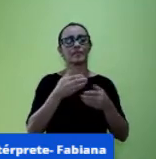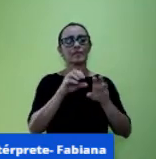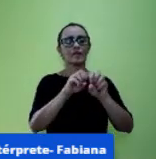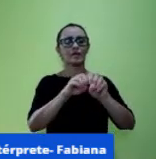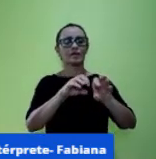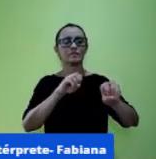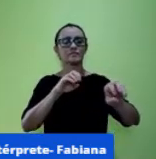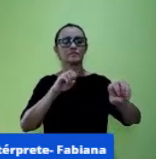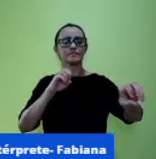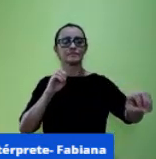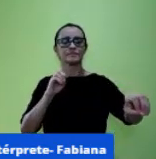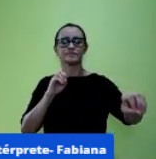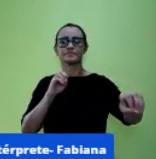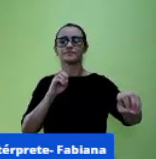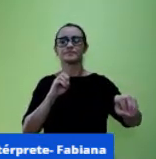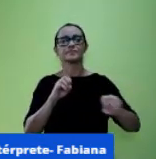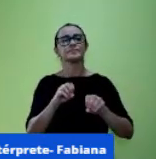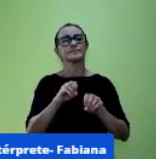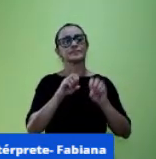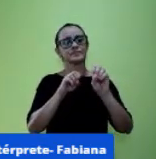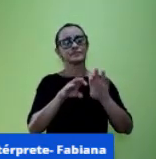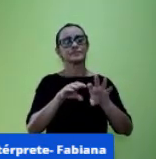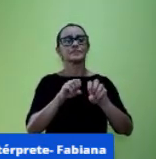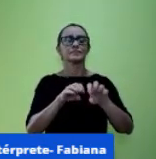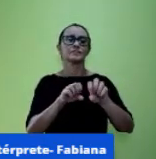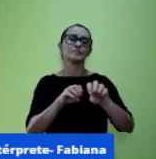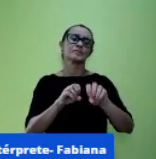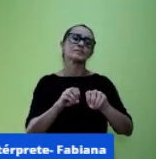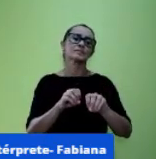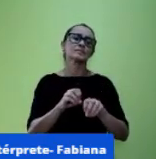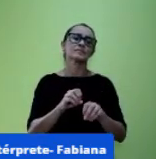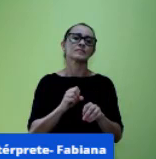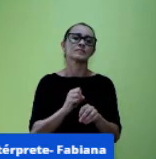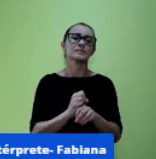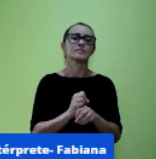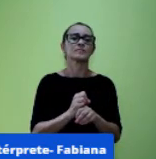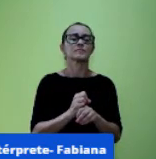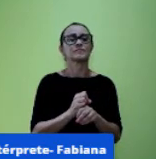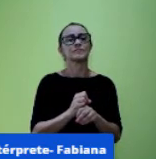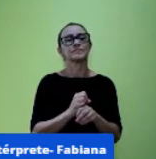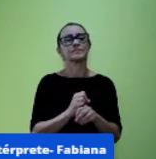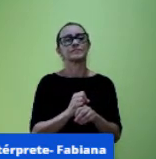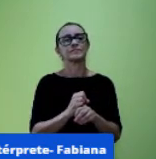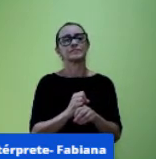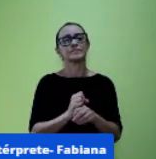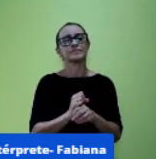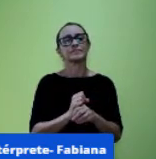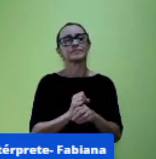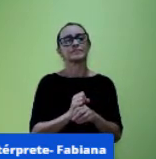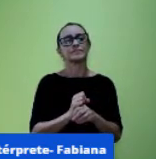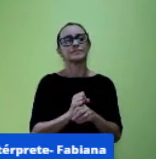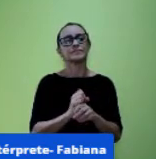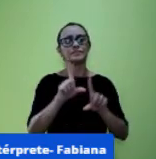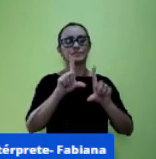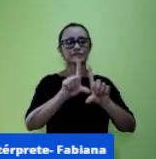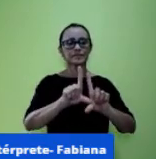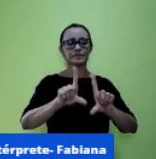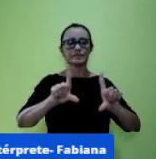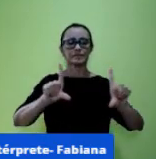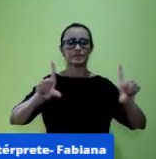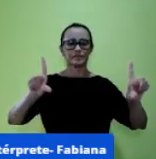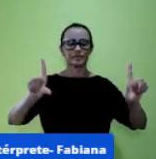de educação e TICS né nós temos um ano no próximo slide